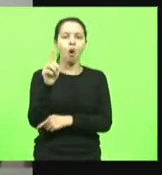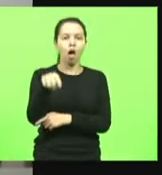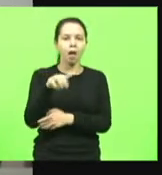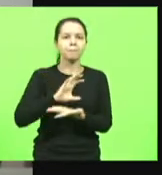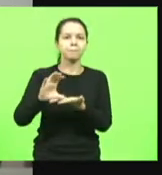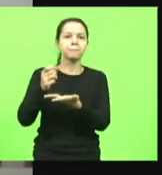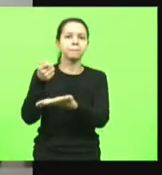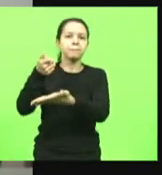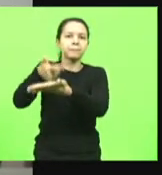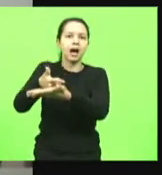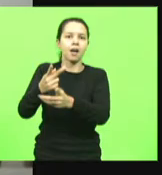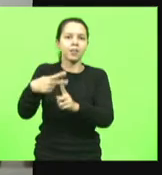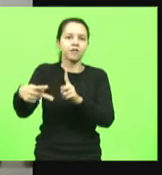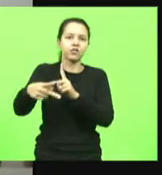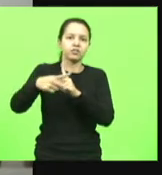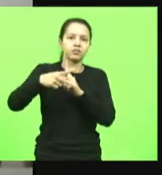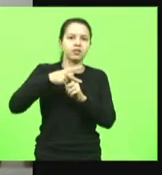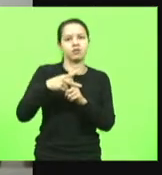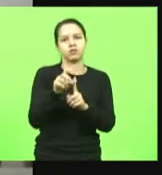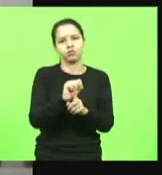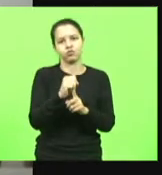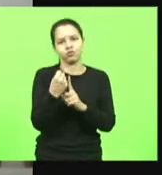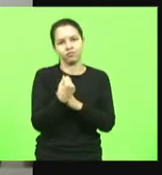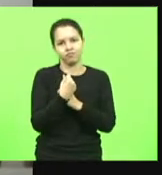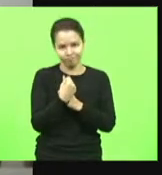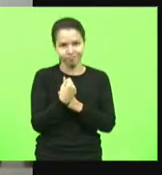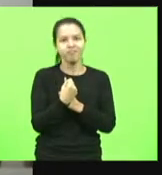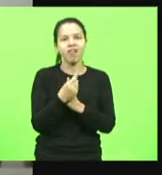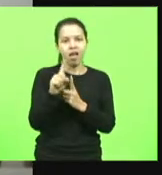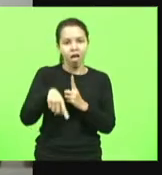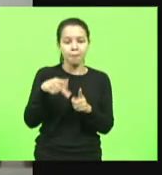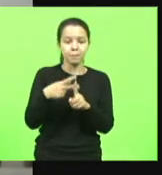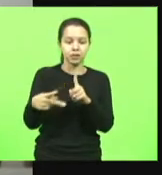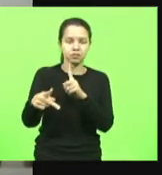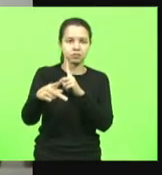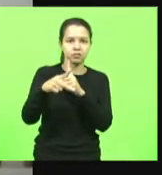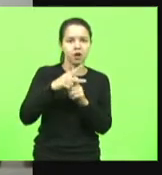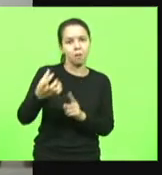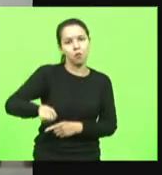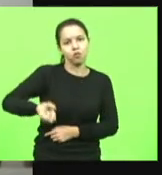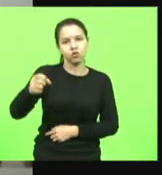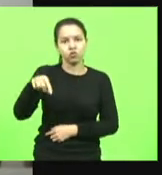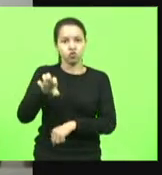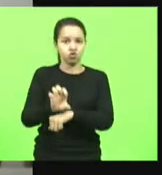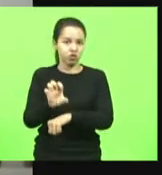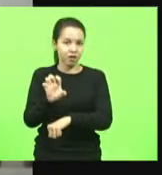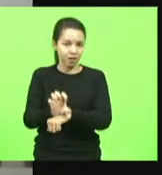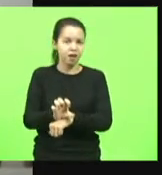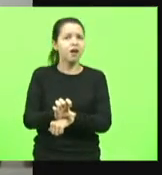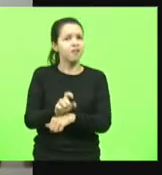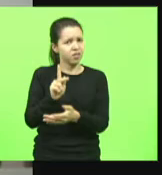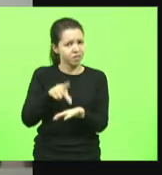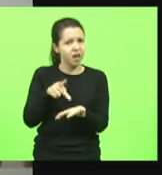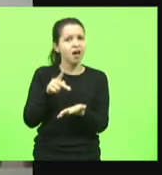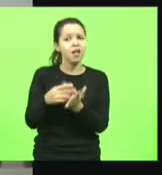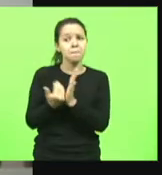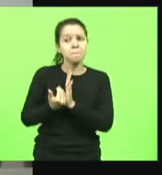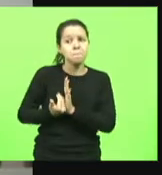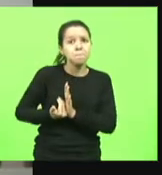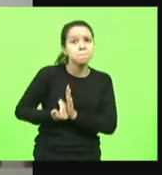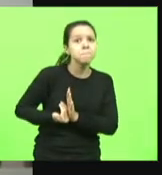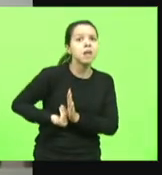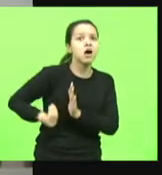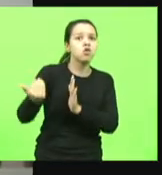Previdência Social, a nossa Previdência dos inativos do Estado. Isso mesmo, a maior parte do dinheiro da,